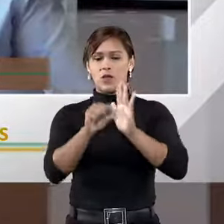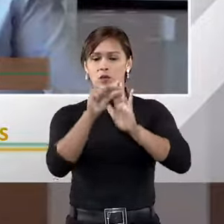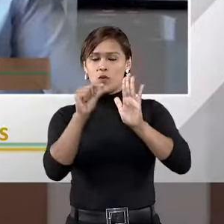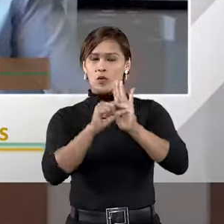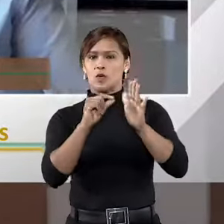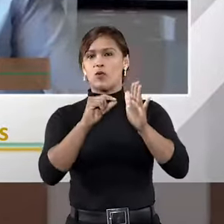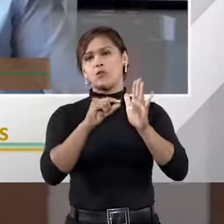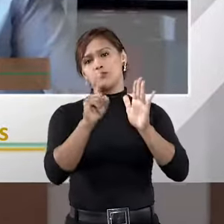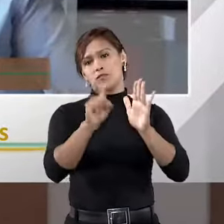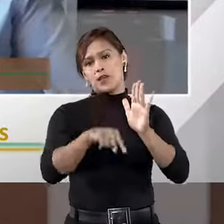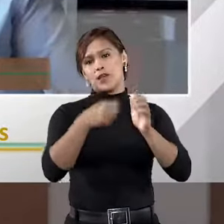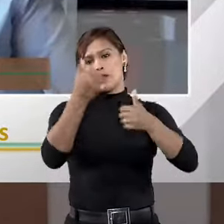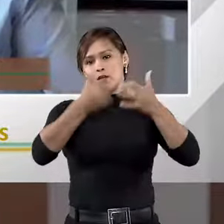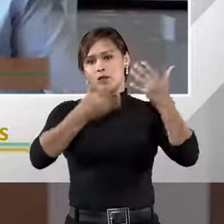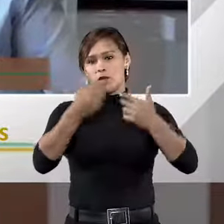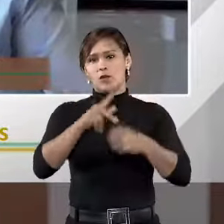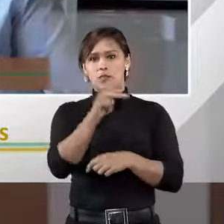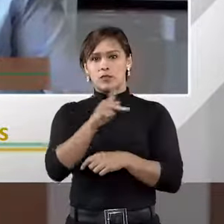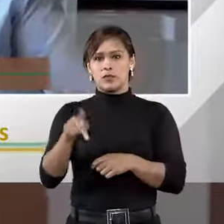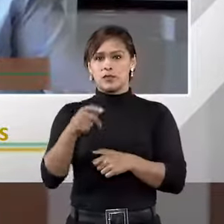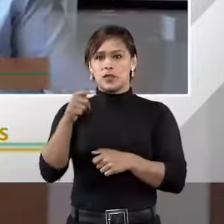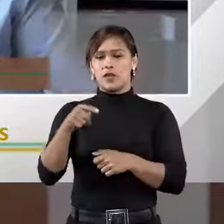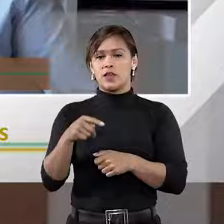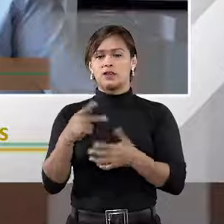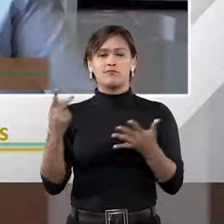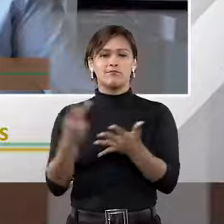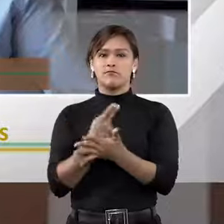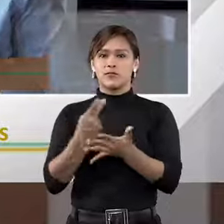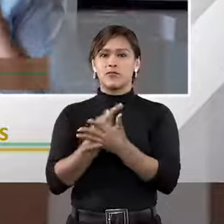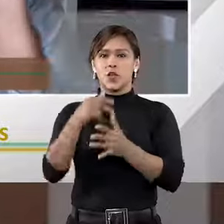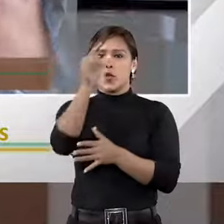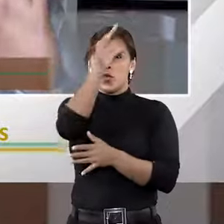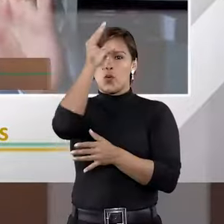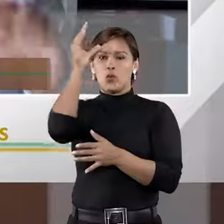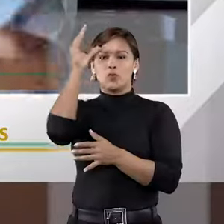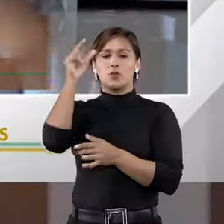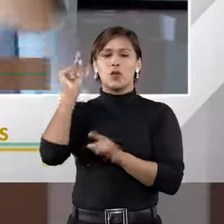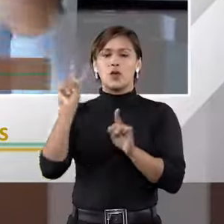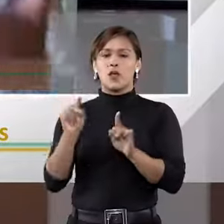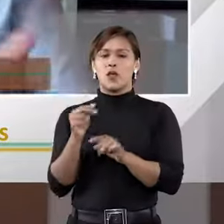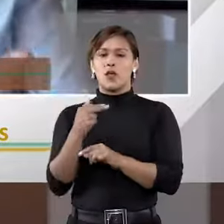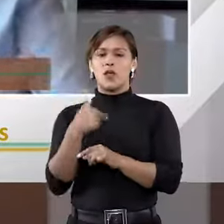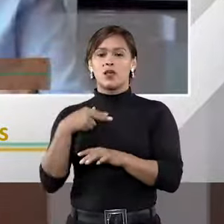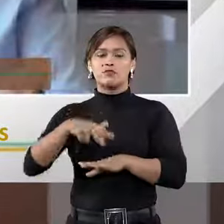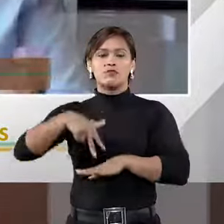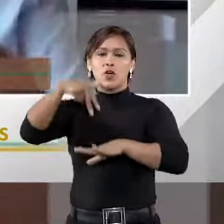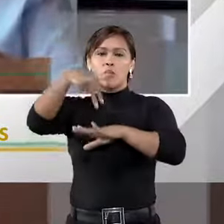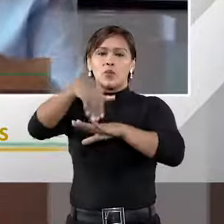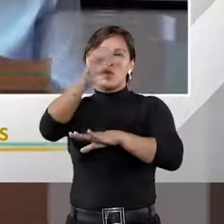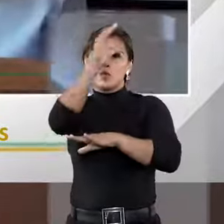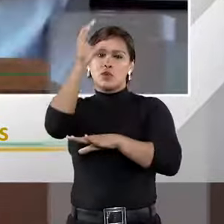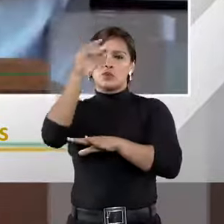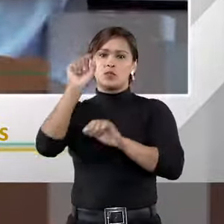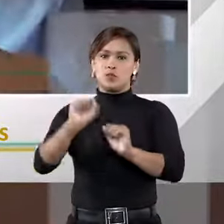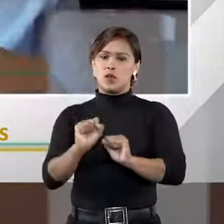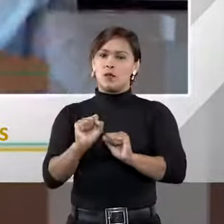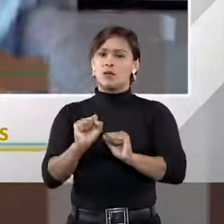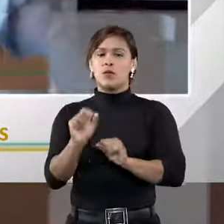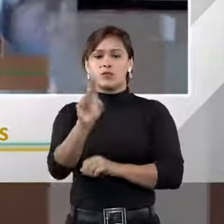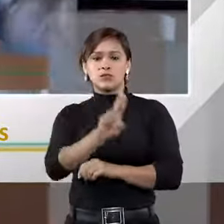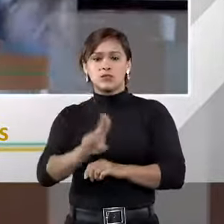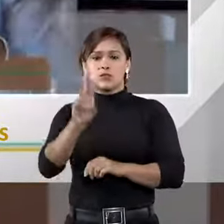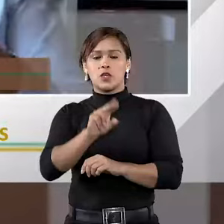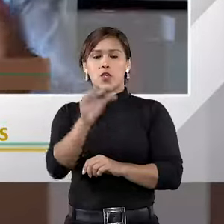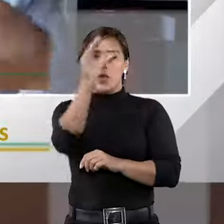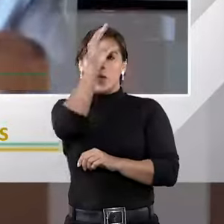é, como bem disse Talamini, ineficaz para o consumidor. Ou seja, ela não é impositiva para o consumidor. Ela até pode ser